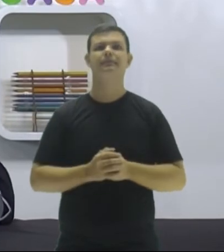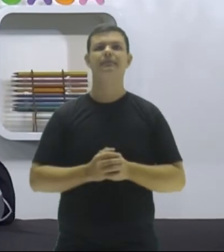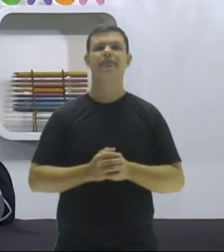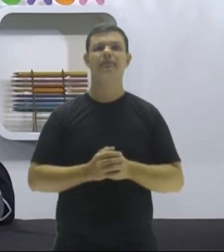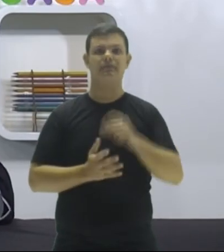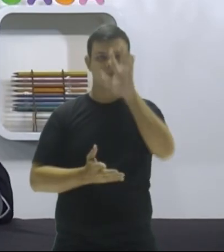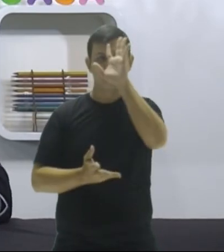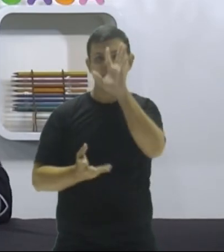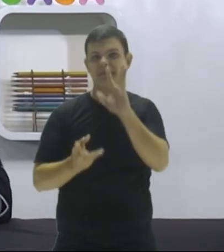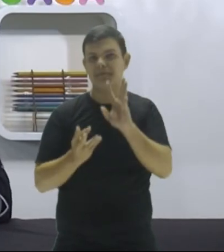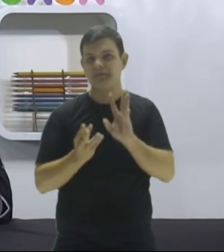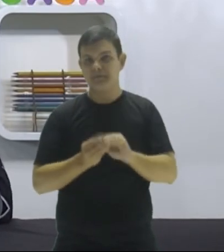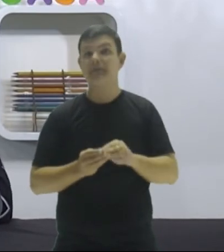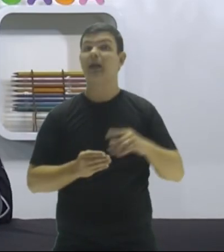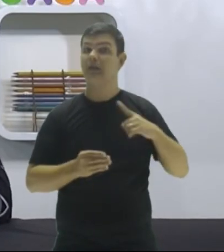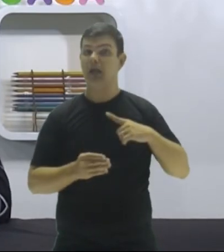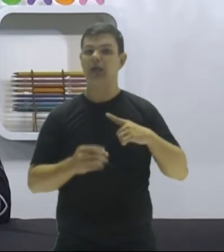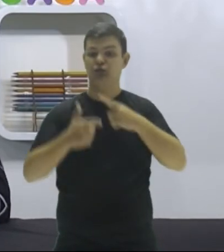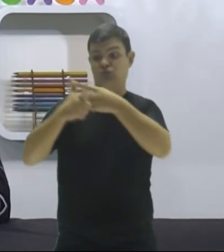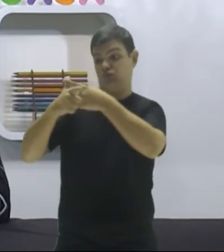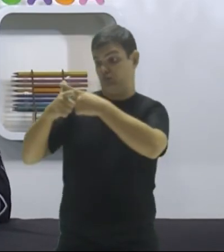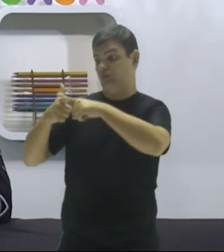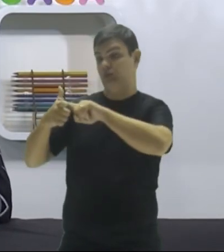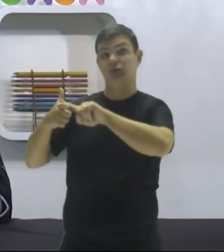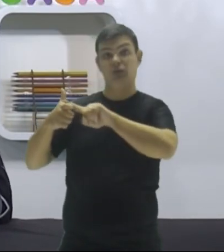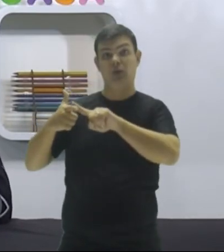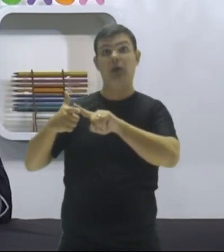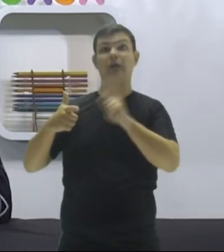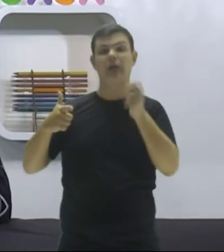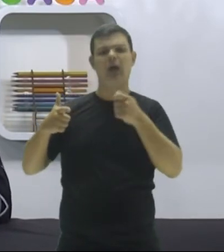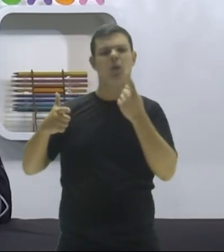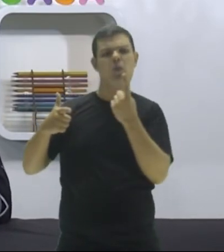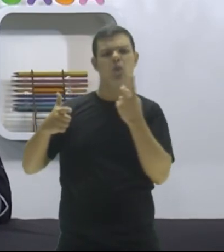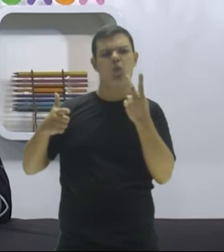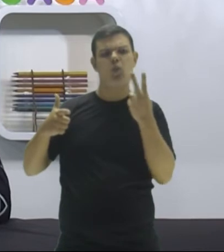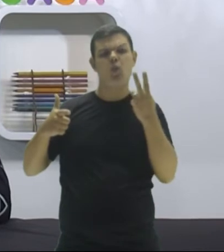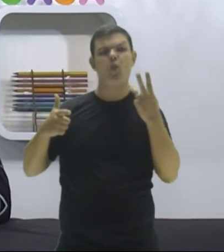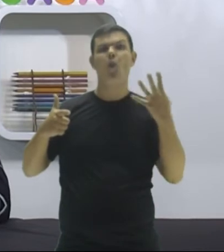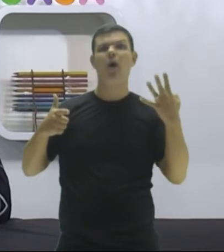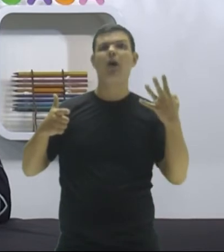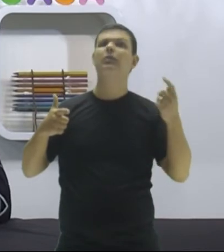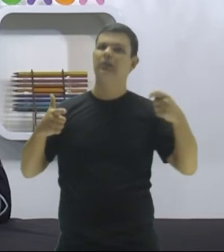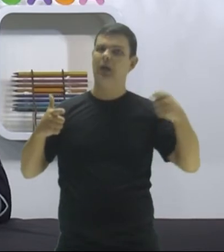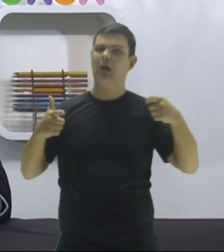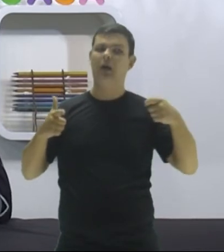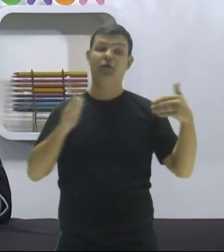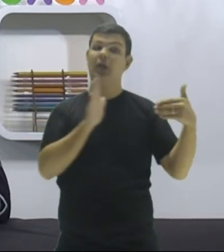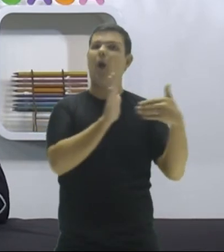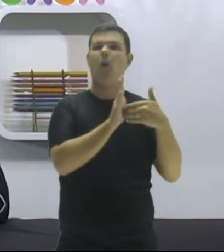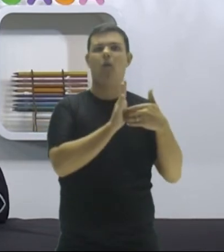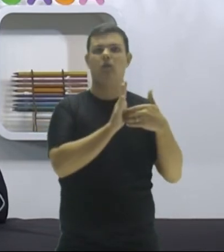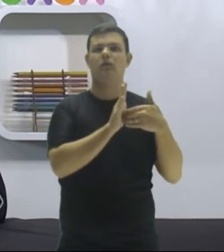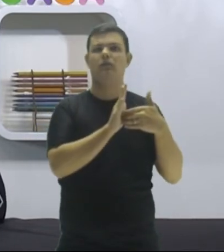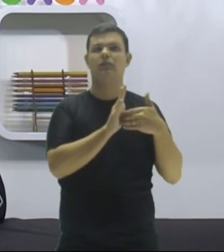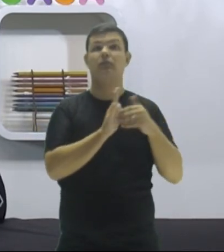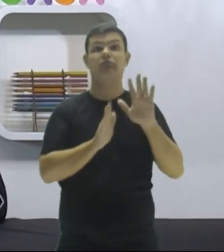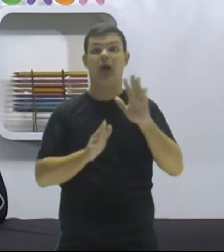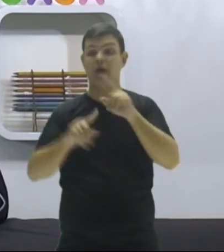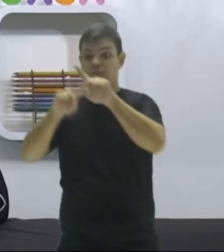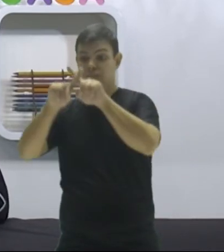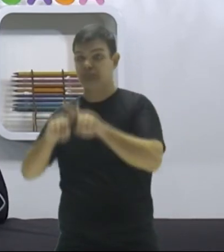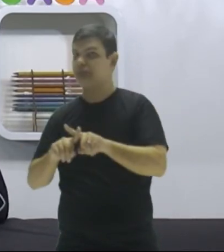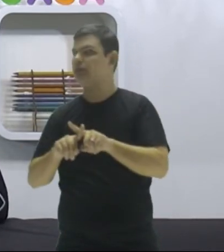Vocês perceberam que nos divisores eu posso contar os divisores de números. Ou seja, eles são finitos. Já nos